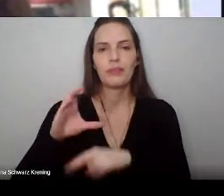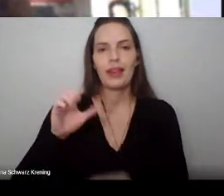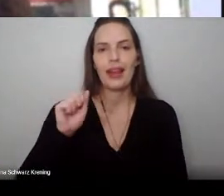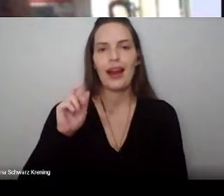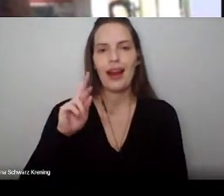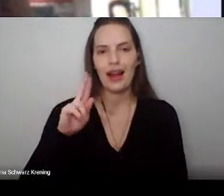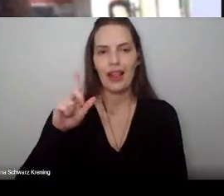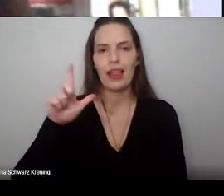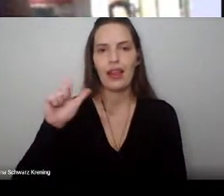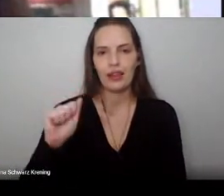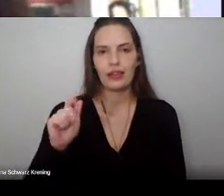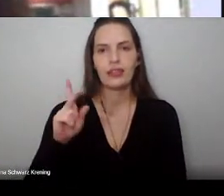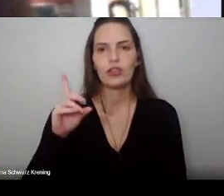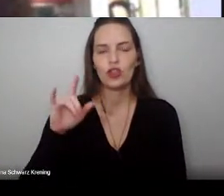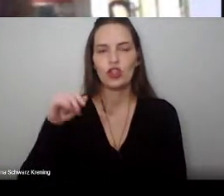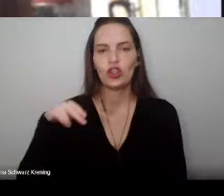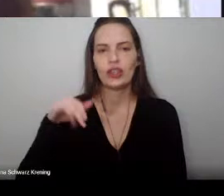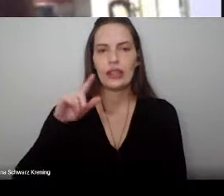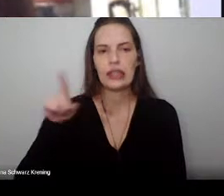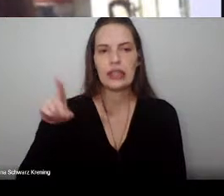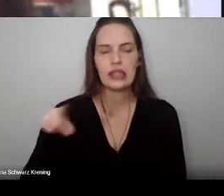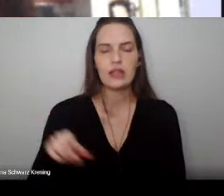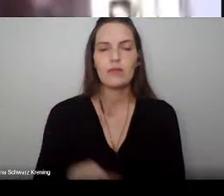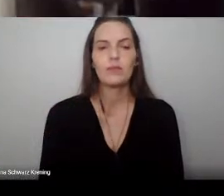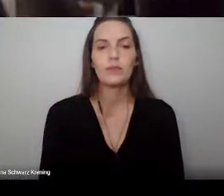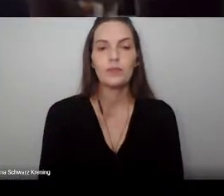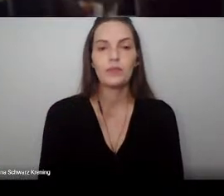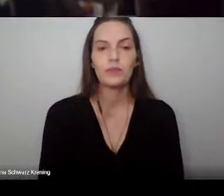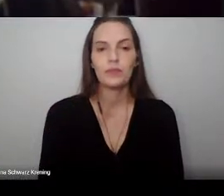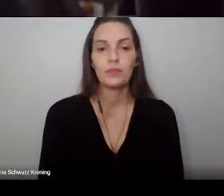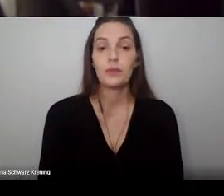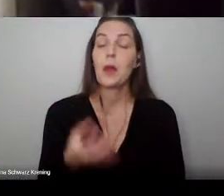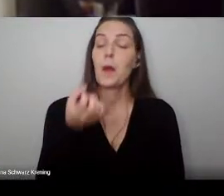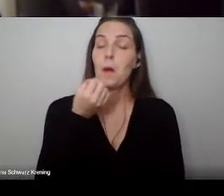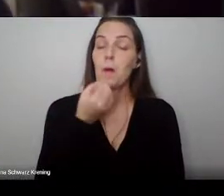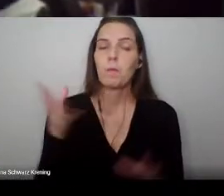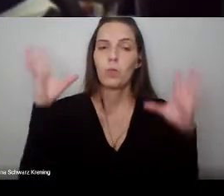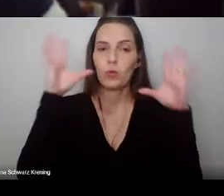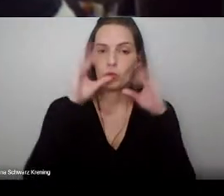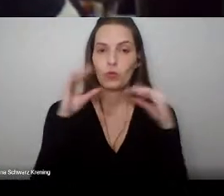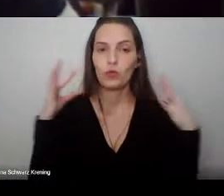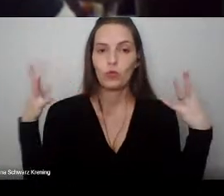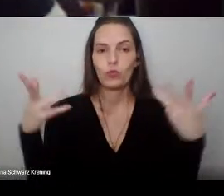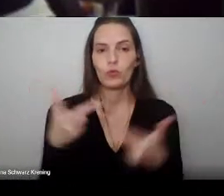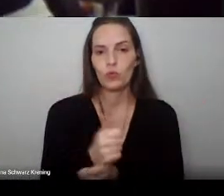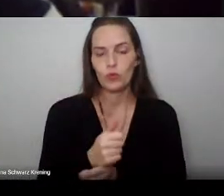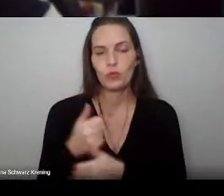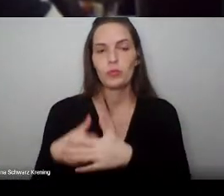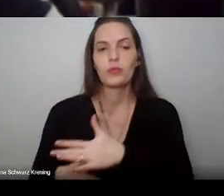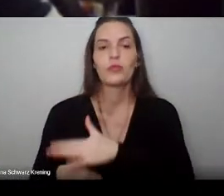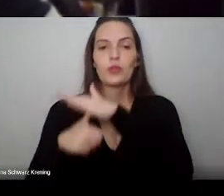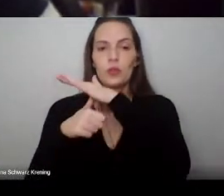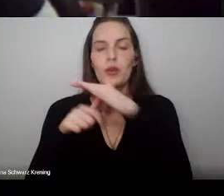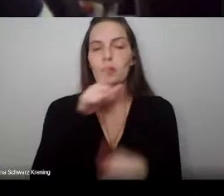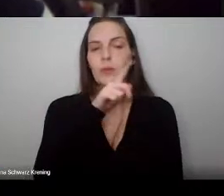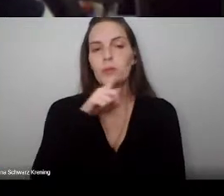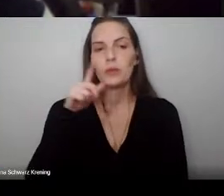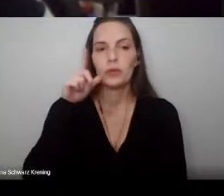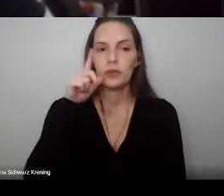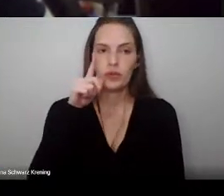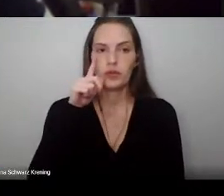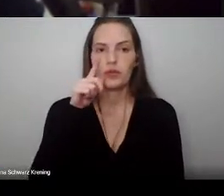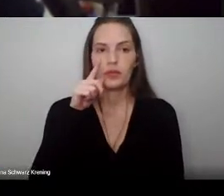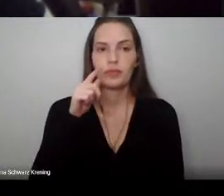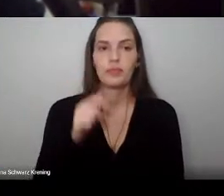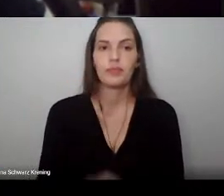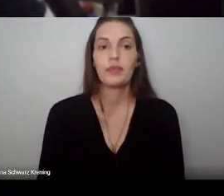Becker. Boa noite a todos. Magnífica reitora da UFSA, professora Lúcia Pelanda, gostaria de uma vice-coordenadora